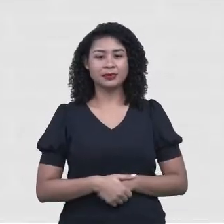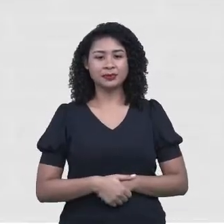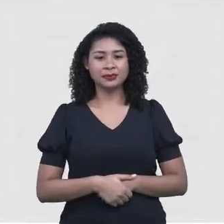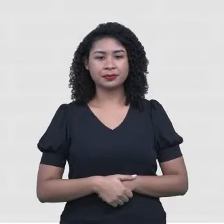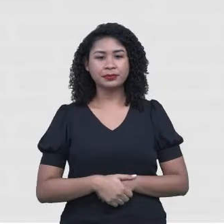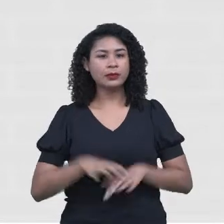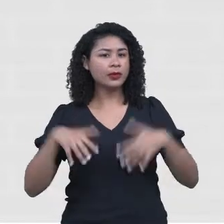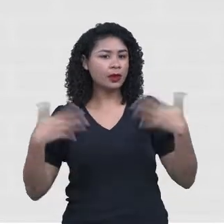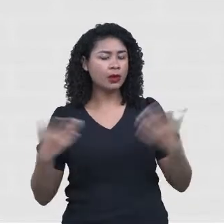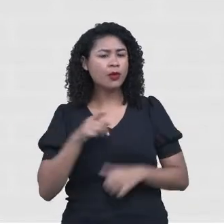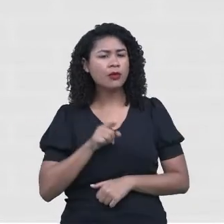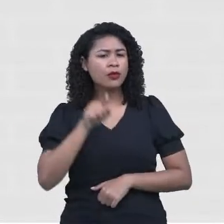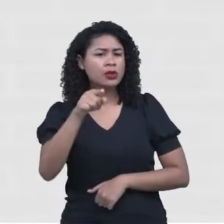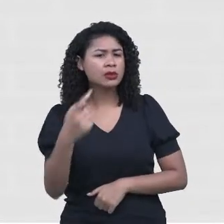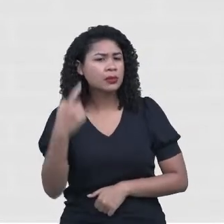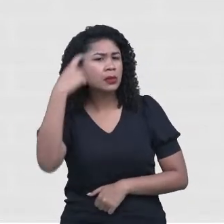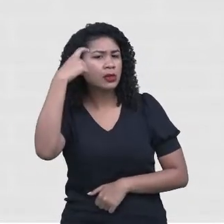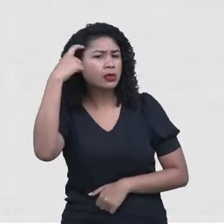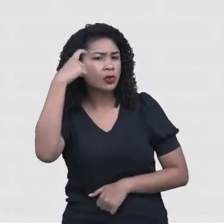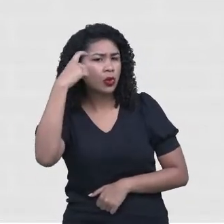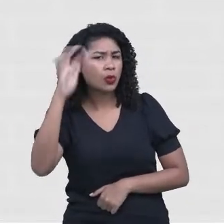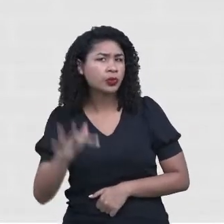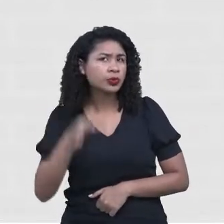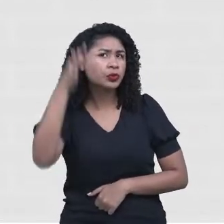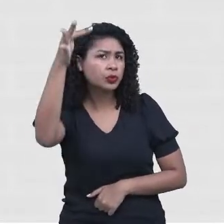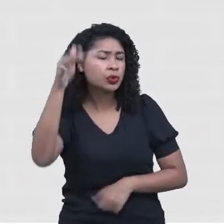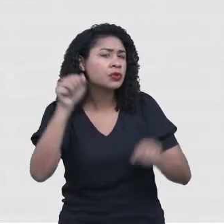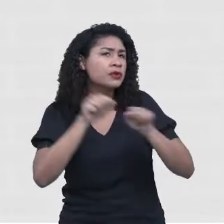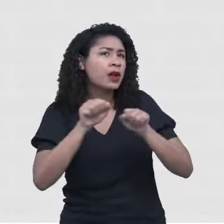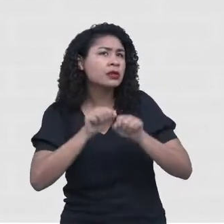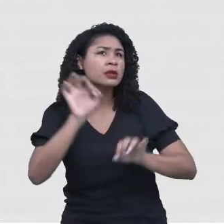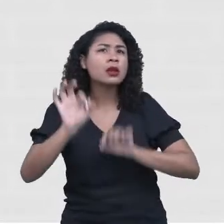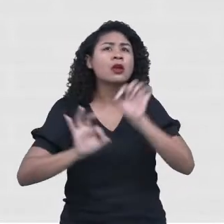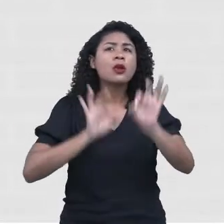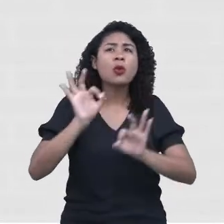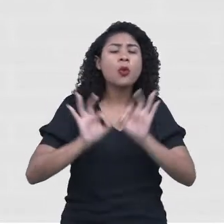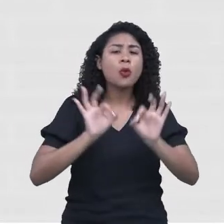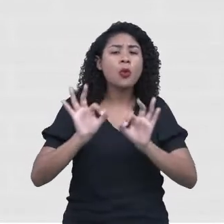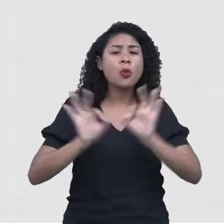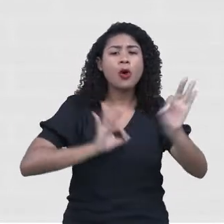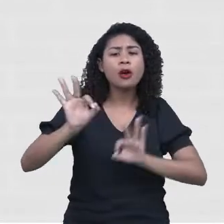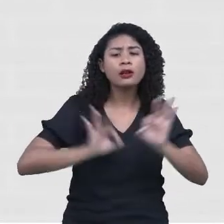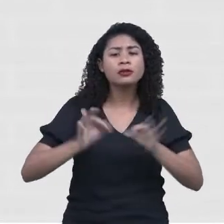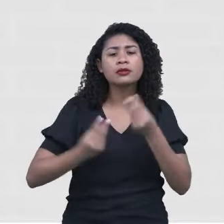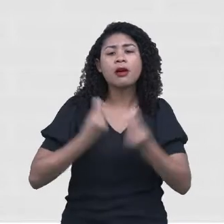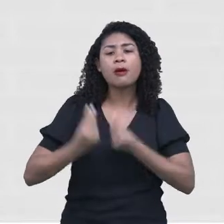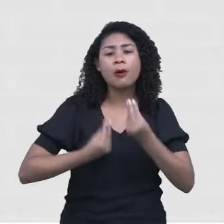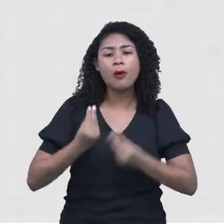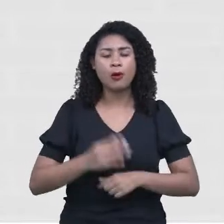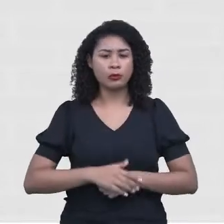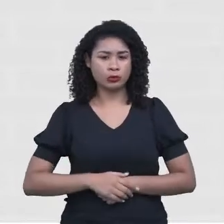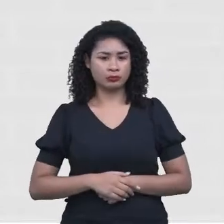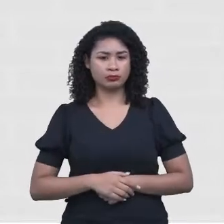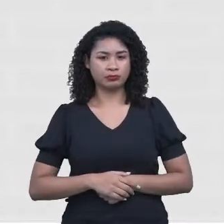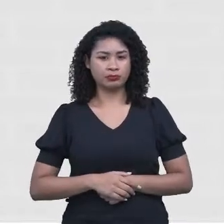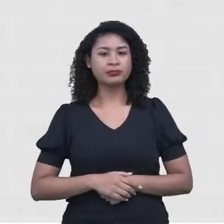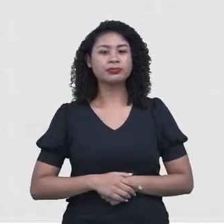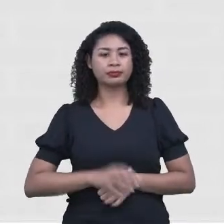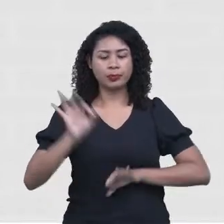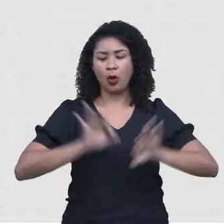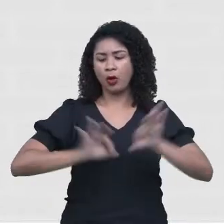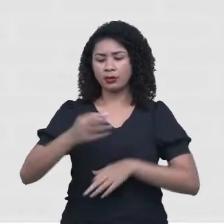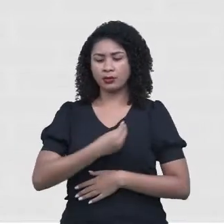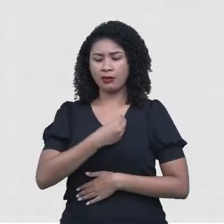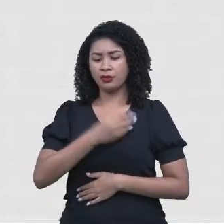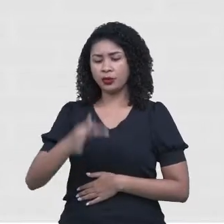pensou o que poderá fazer daqui em diante sobre os seus planos de futuro para si, para si próprio, seu projeto de vida?